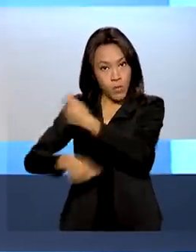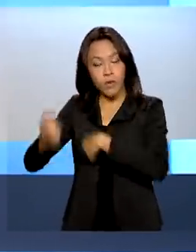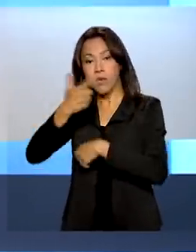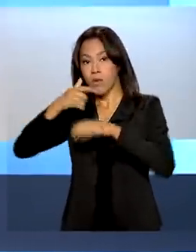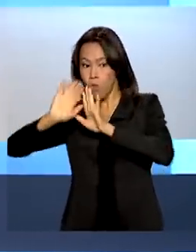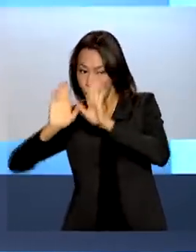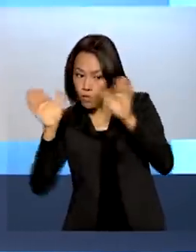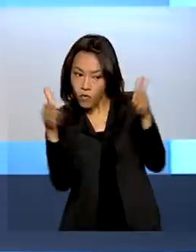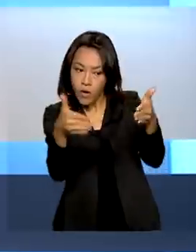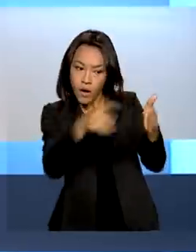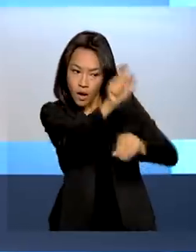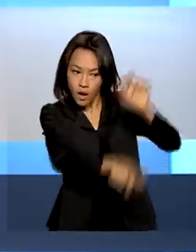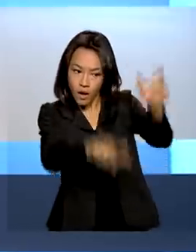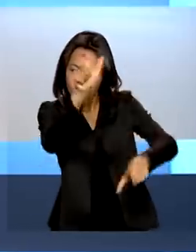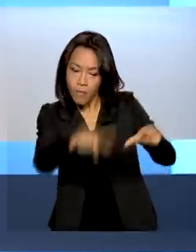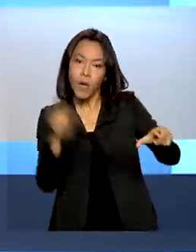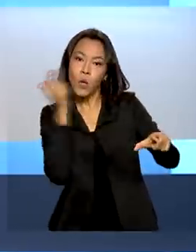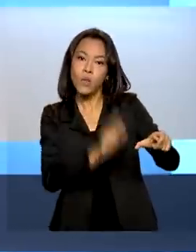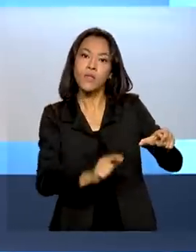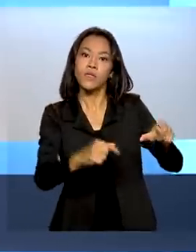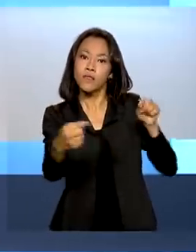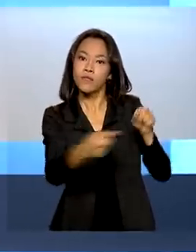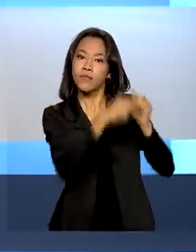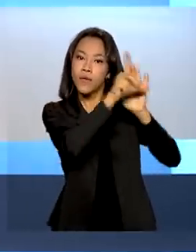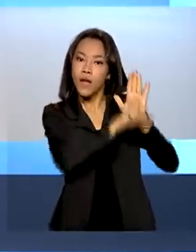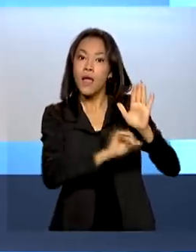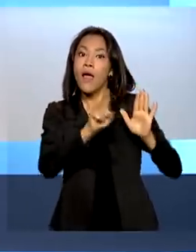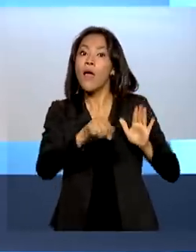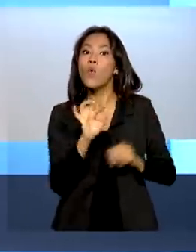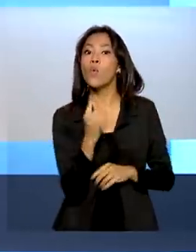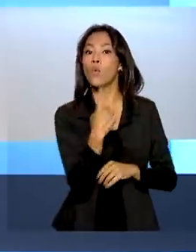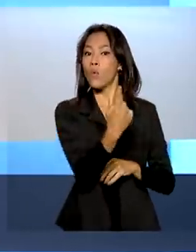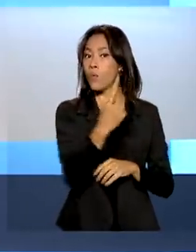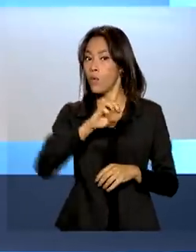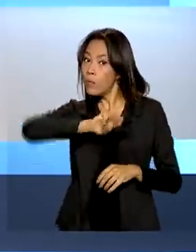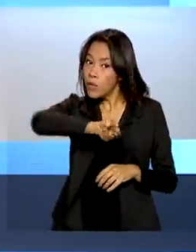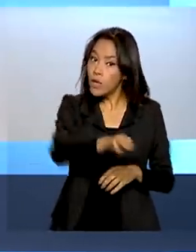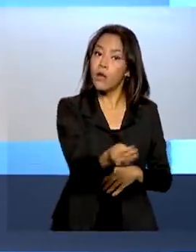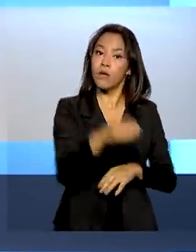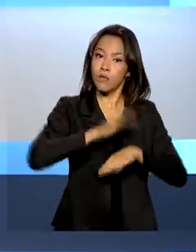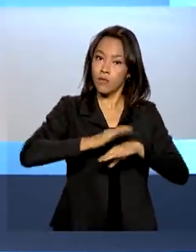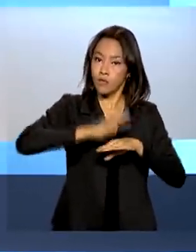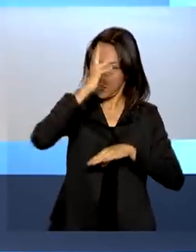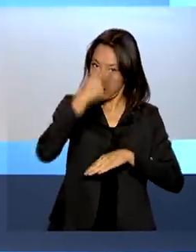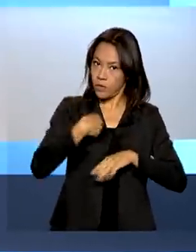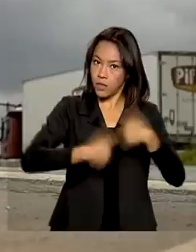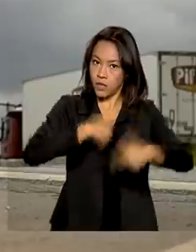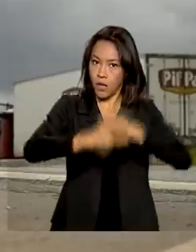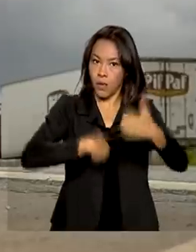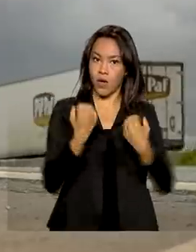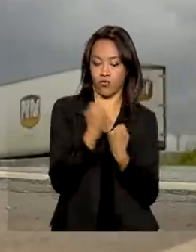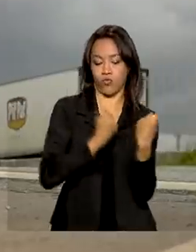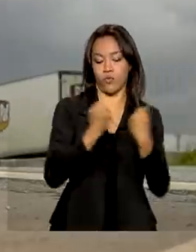atingido por essa medida supera um milhão de transportadores autônomos em todo o país.